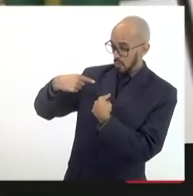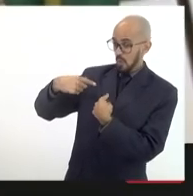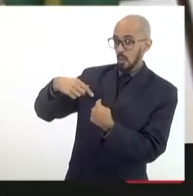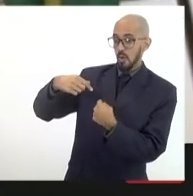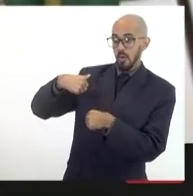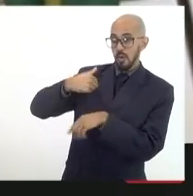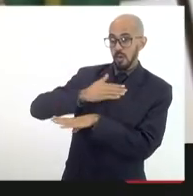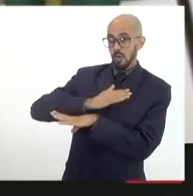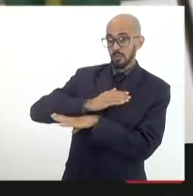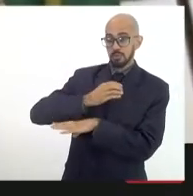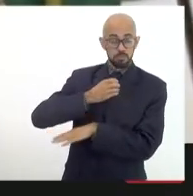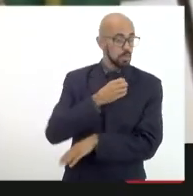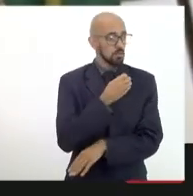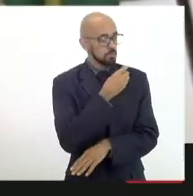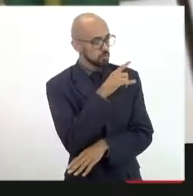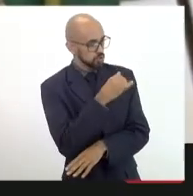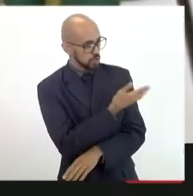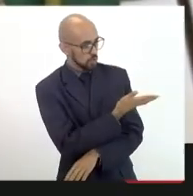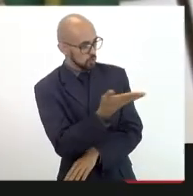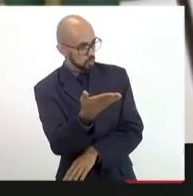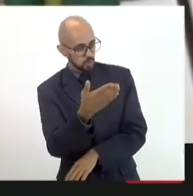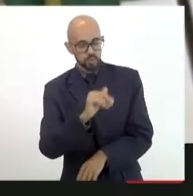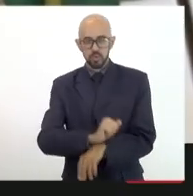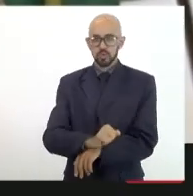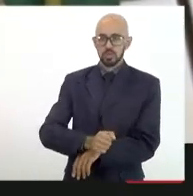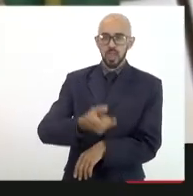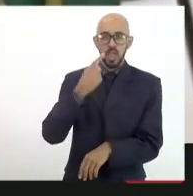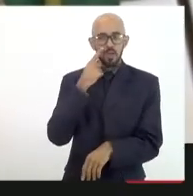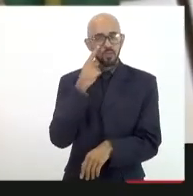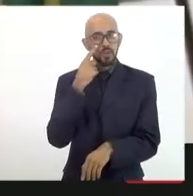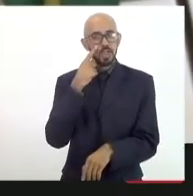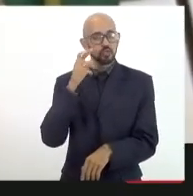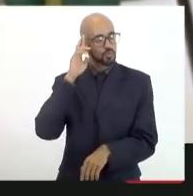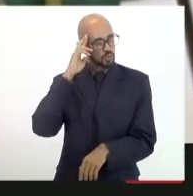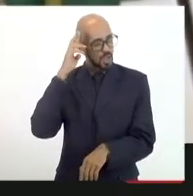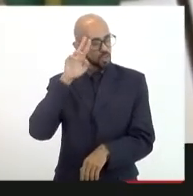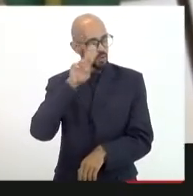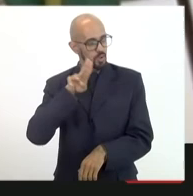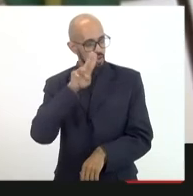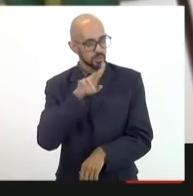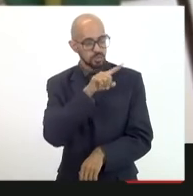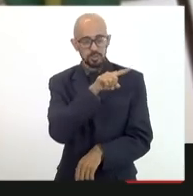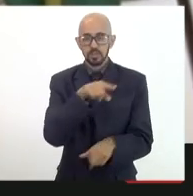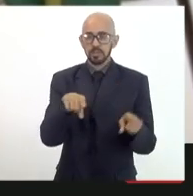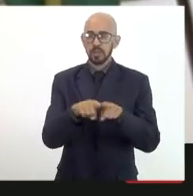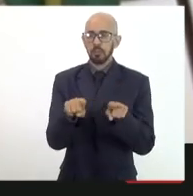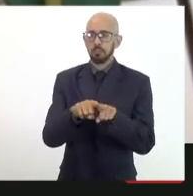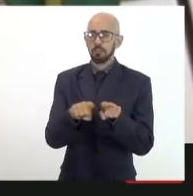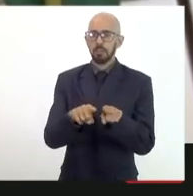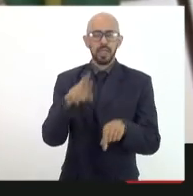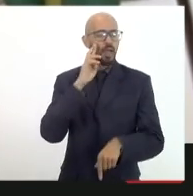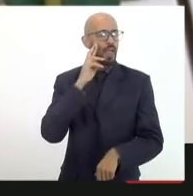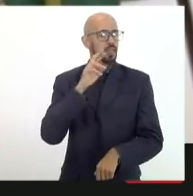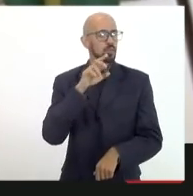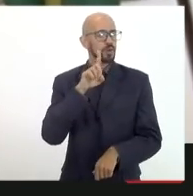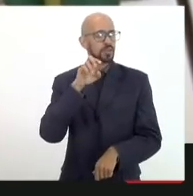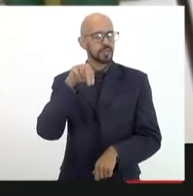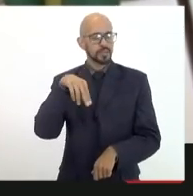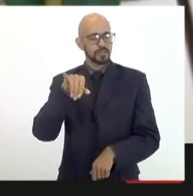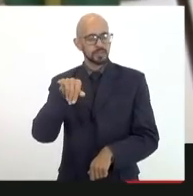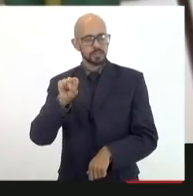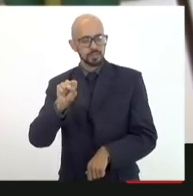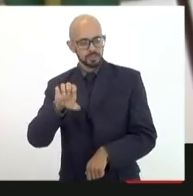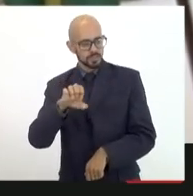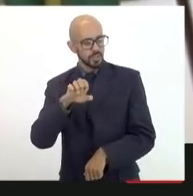dia a todos vejo aí diversos reitores presentes quero saudar a figura da reitora Denise deputada Mônica